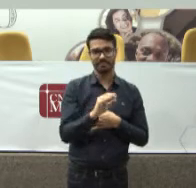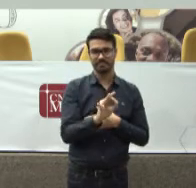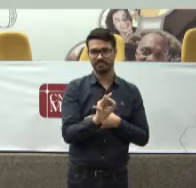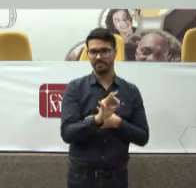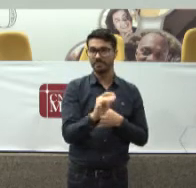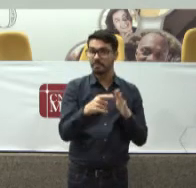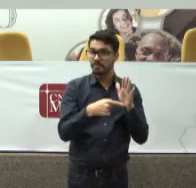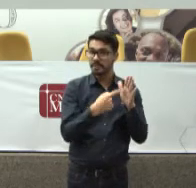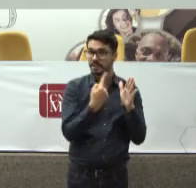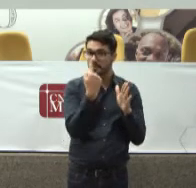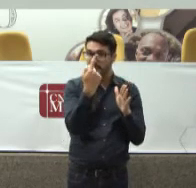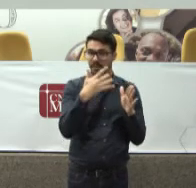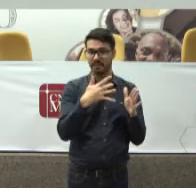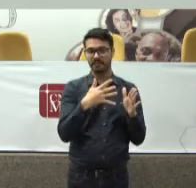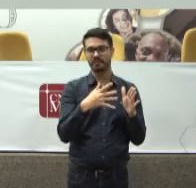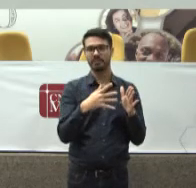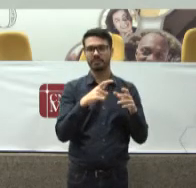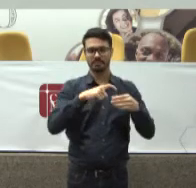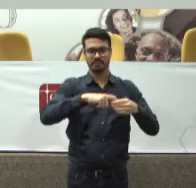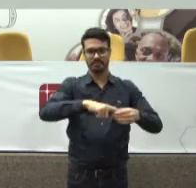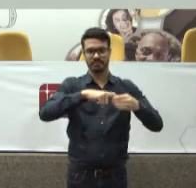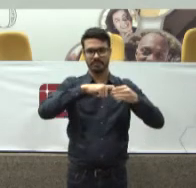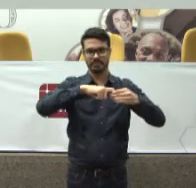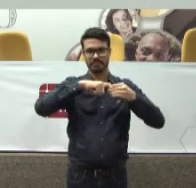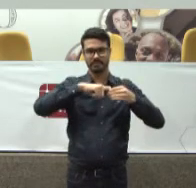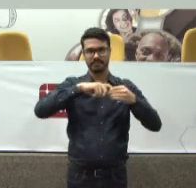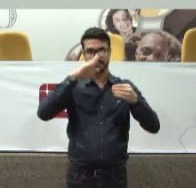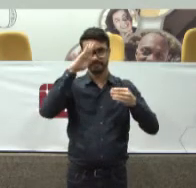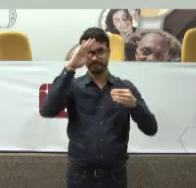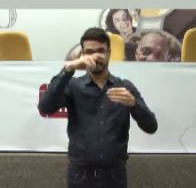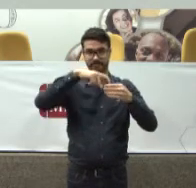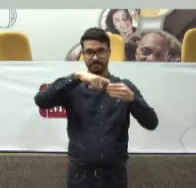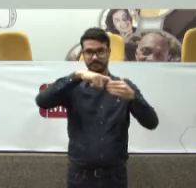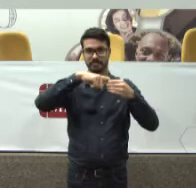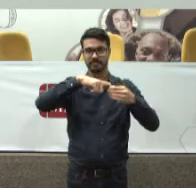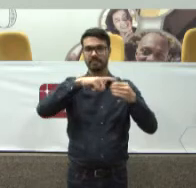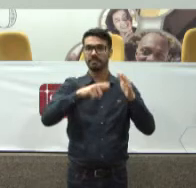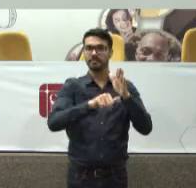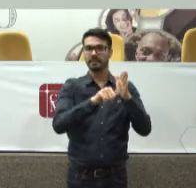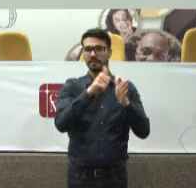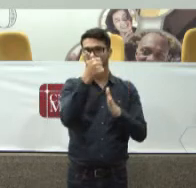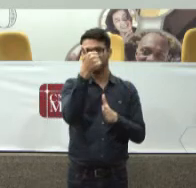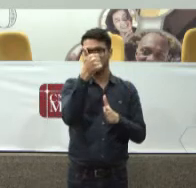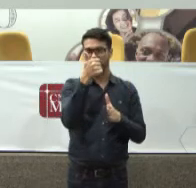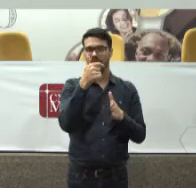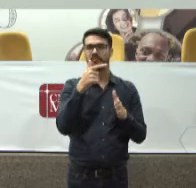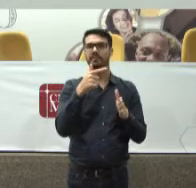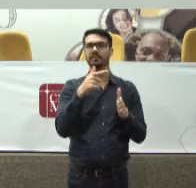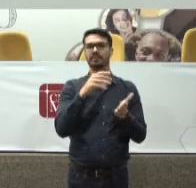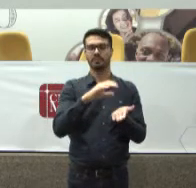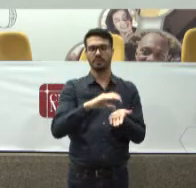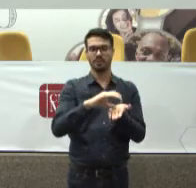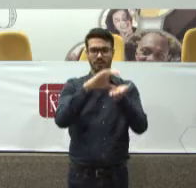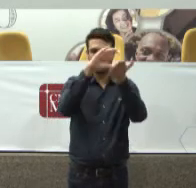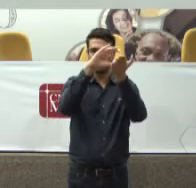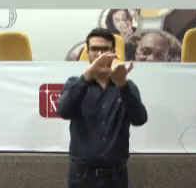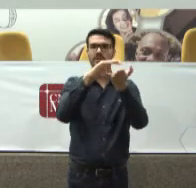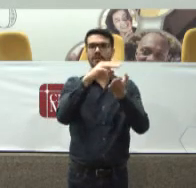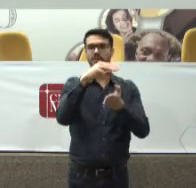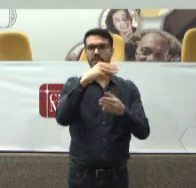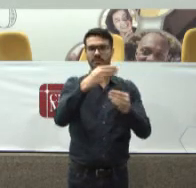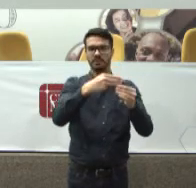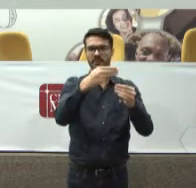momento Estabelecer parcerias Parcerias com quem? Em primeiro lugar Com o Conselho Municipal de Saúde